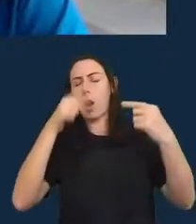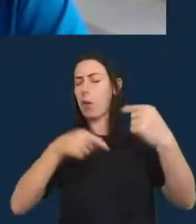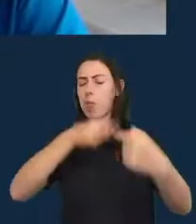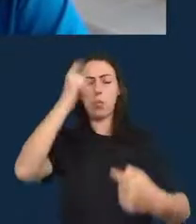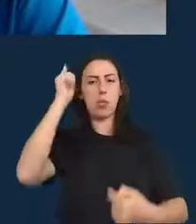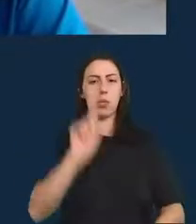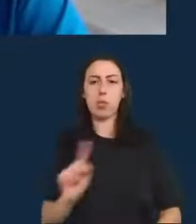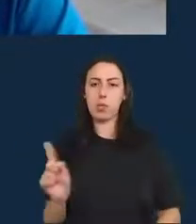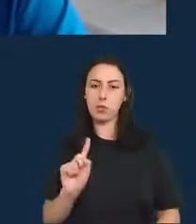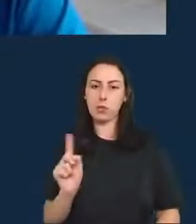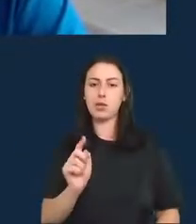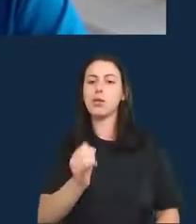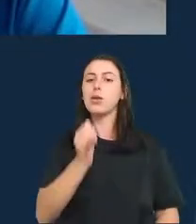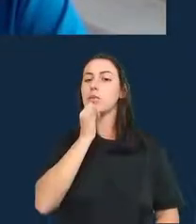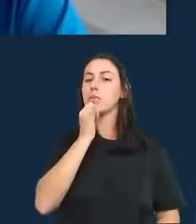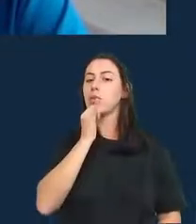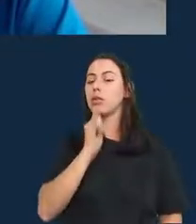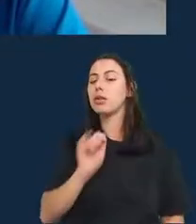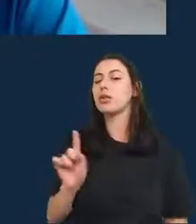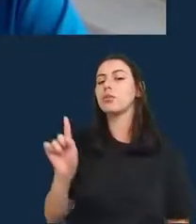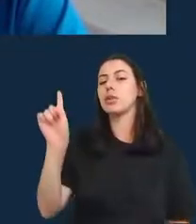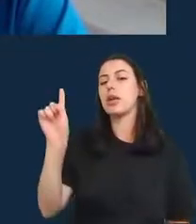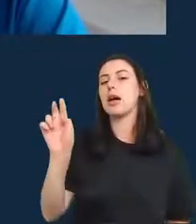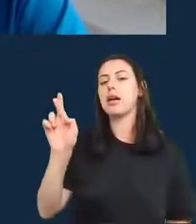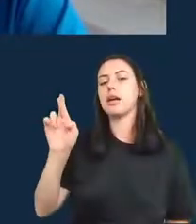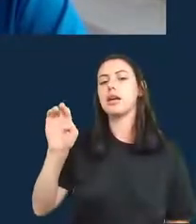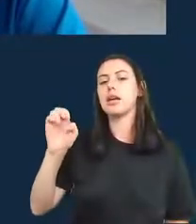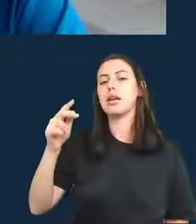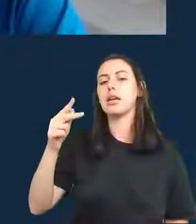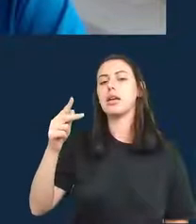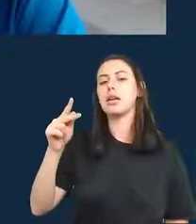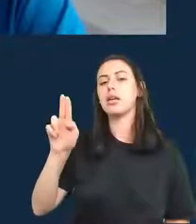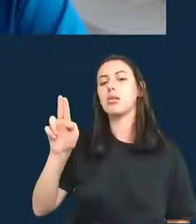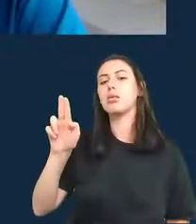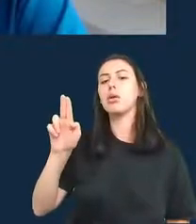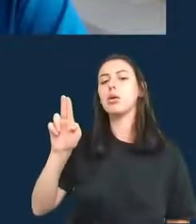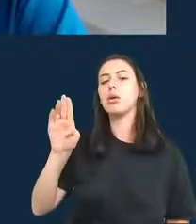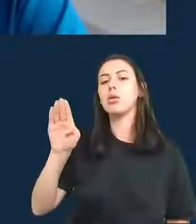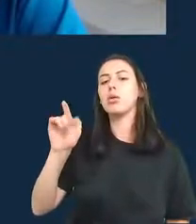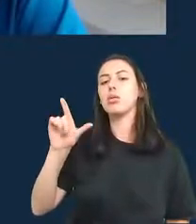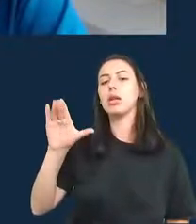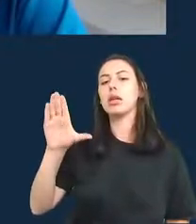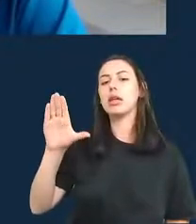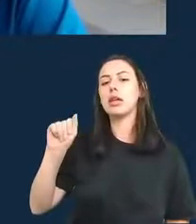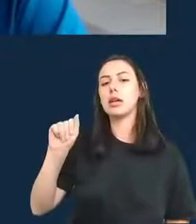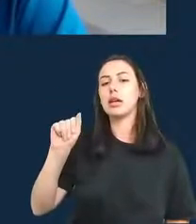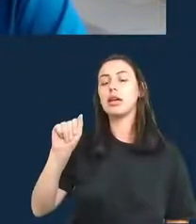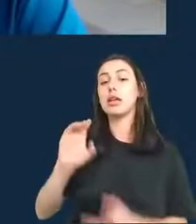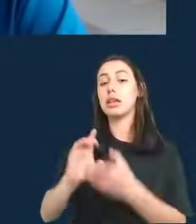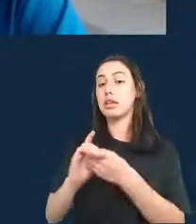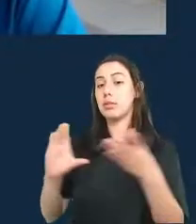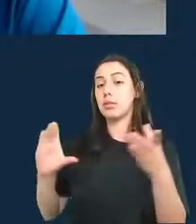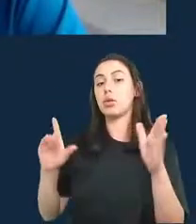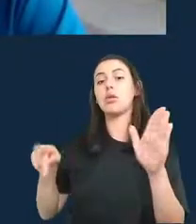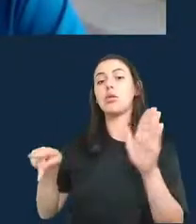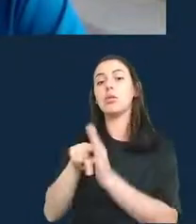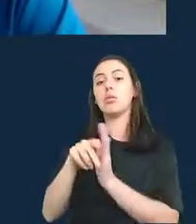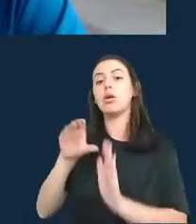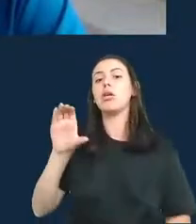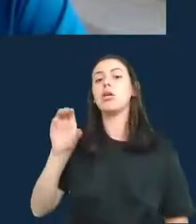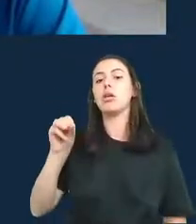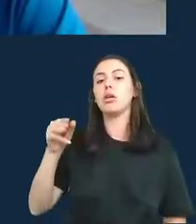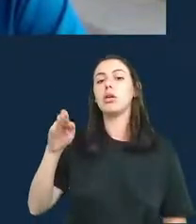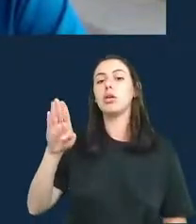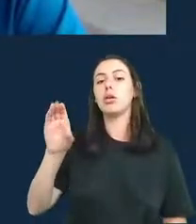Eu trouxe o exemplo da República Democrática do Congo onde 5% do Senado morreu de do